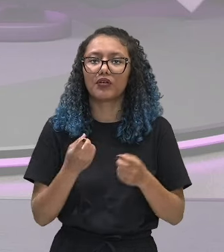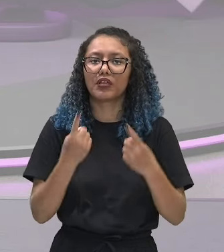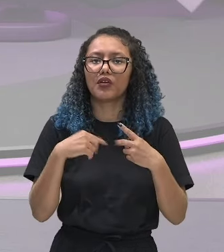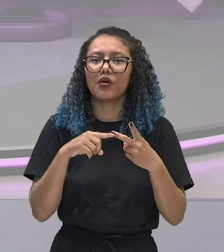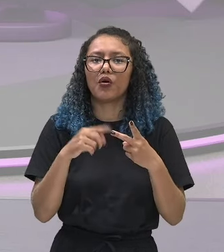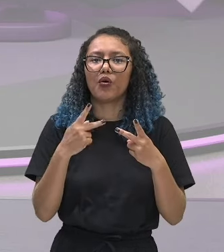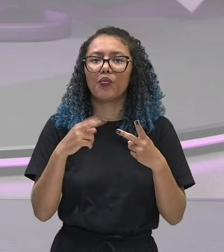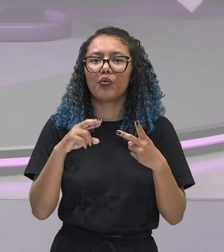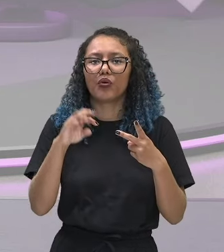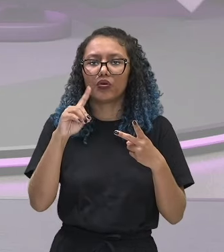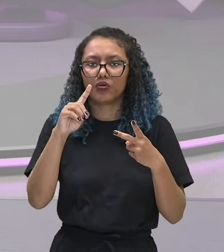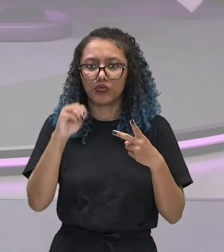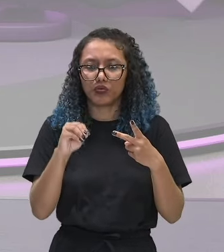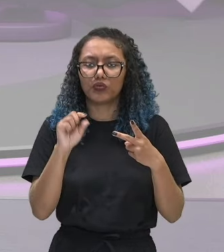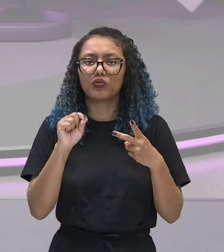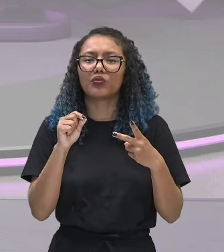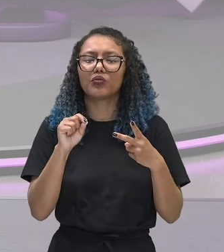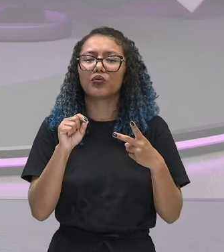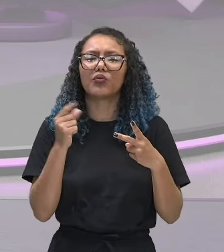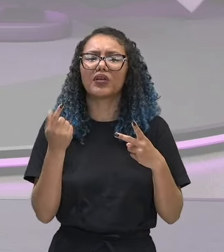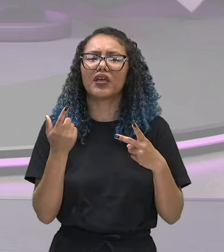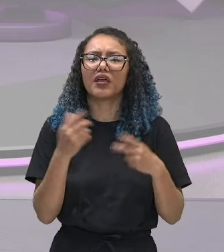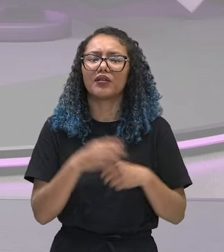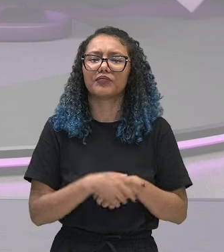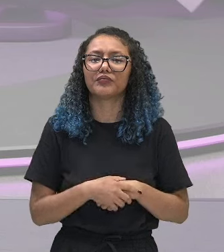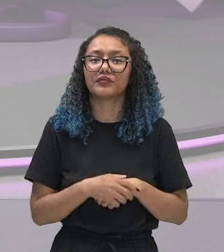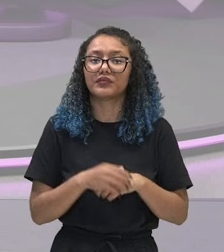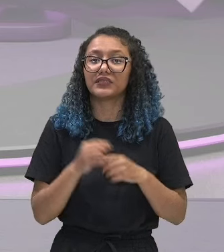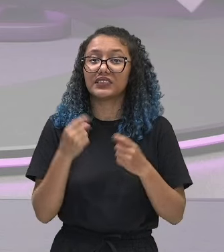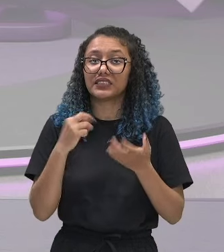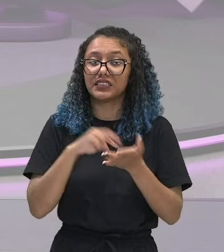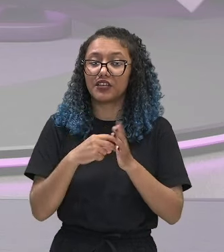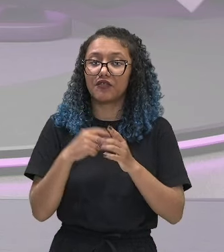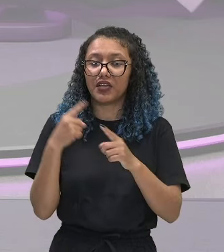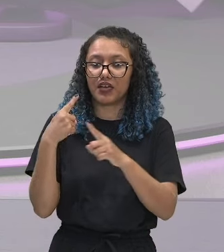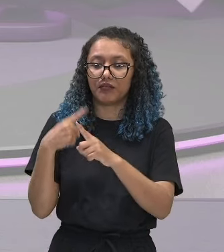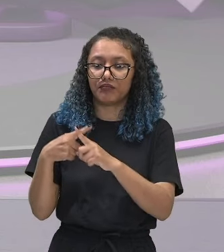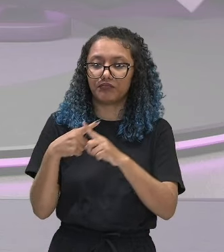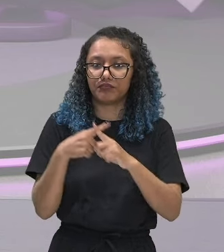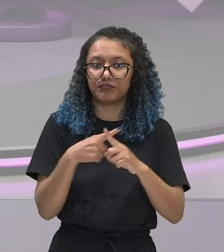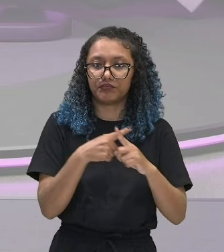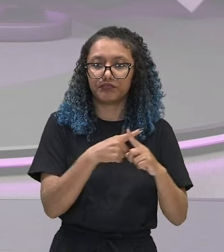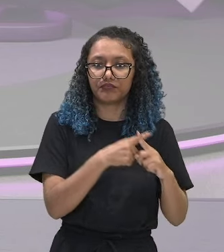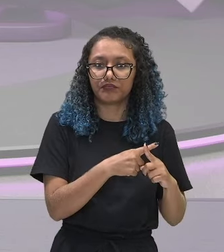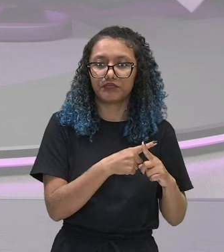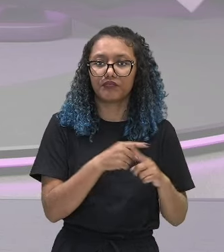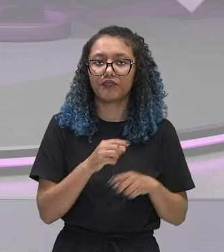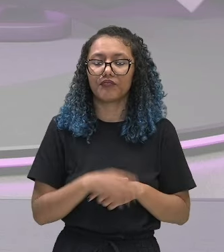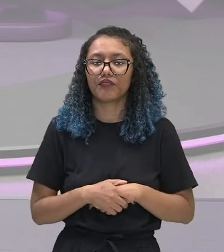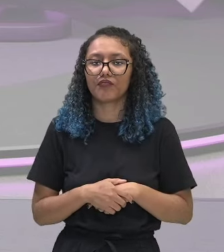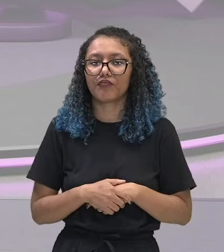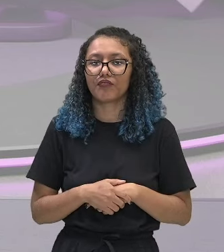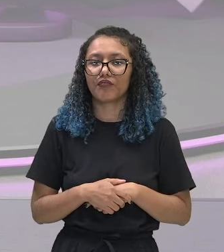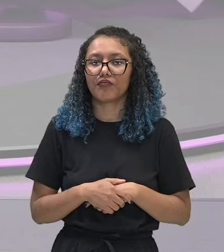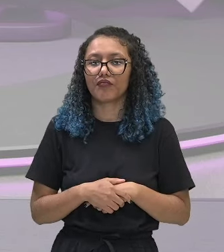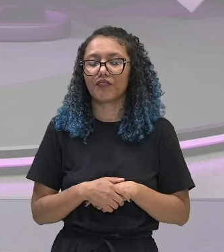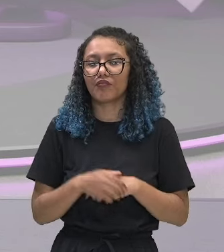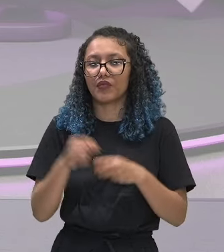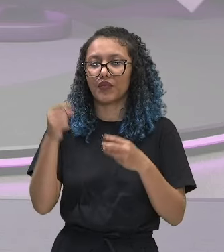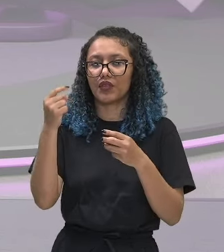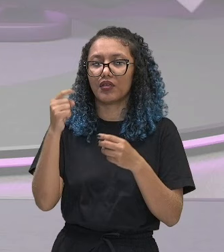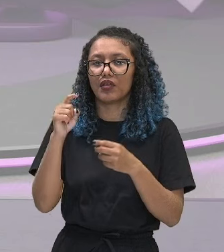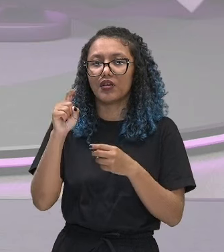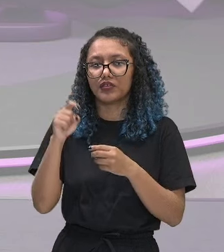440. O é o produto? É a multiplicação do primeiro termo, que é x menos r, vezes o termo do meio, que é